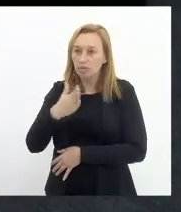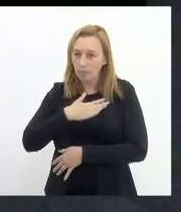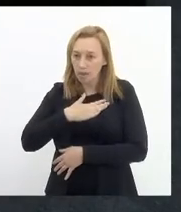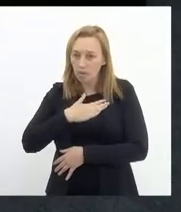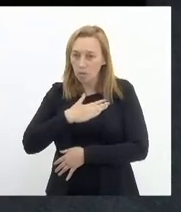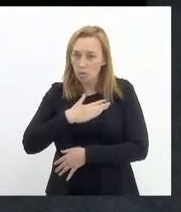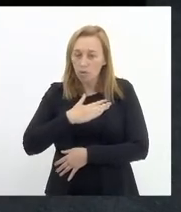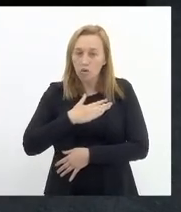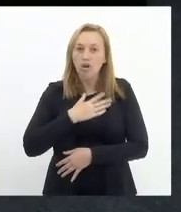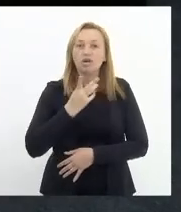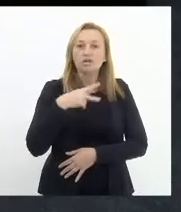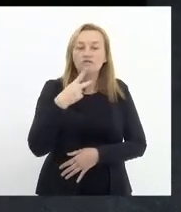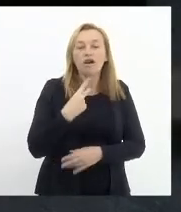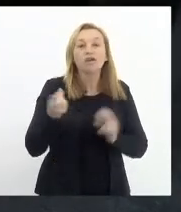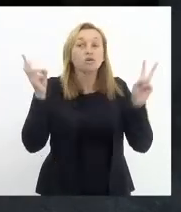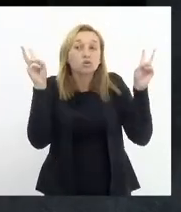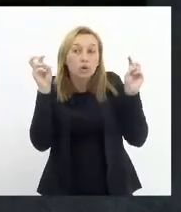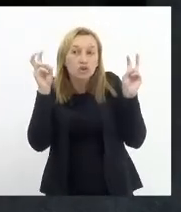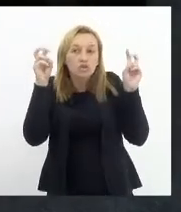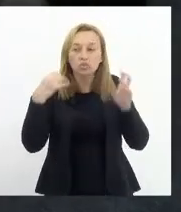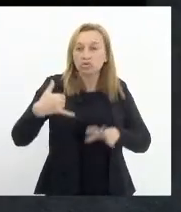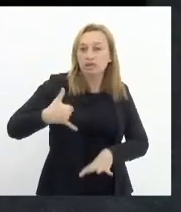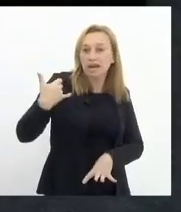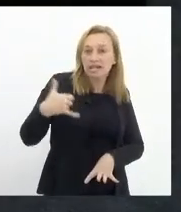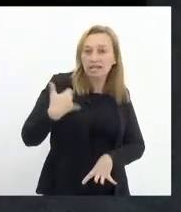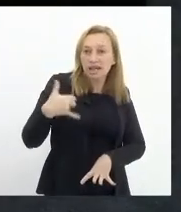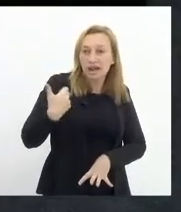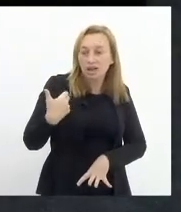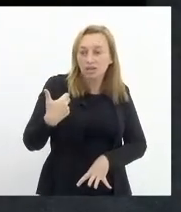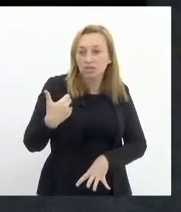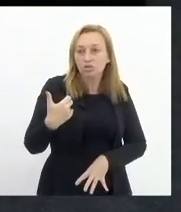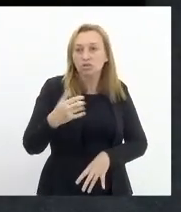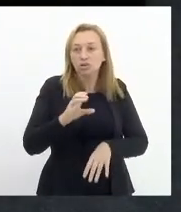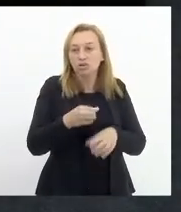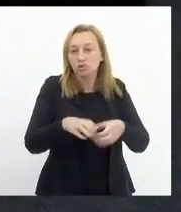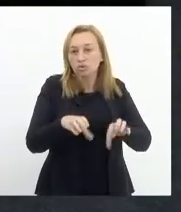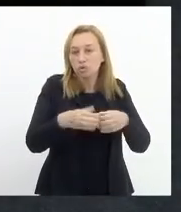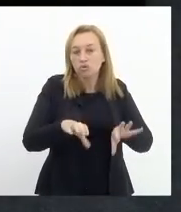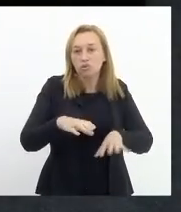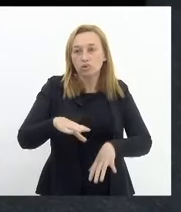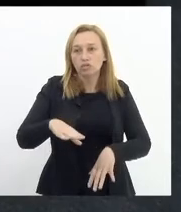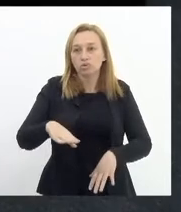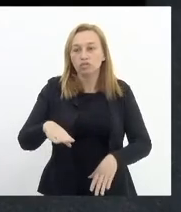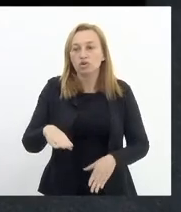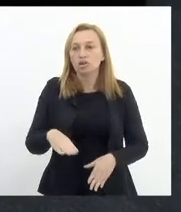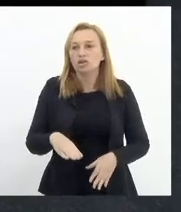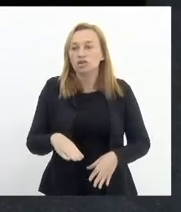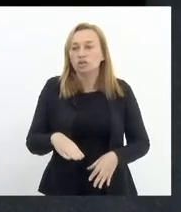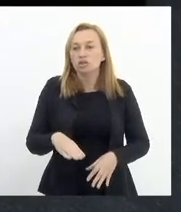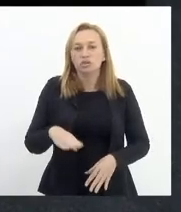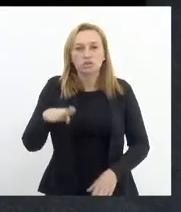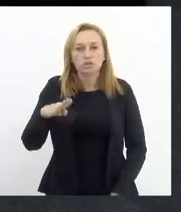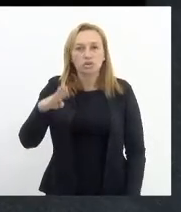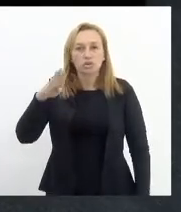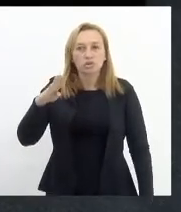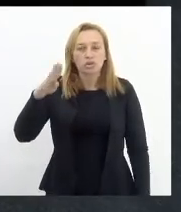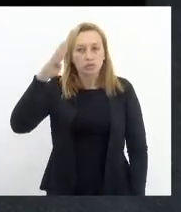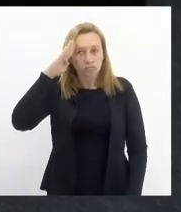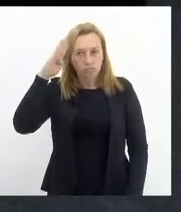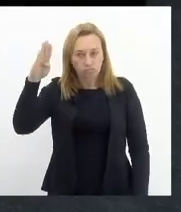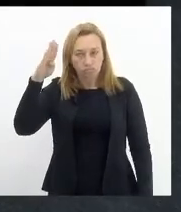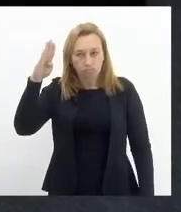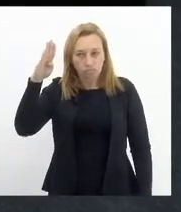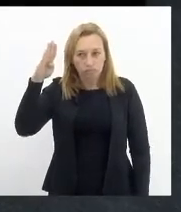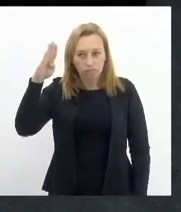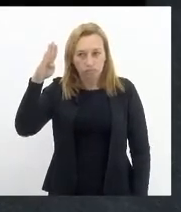que trata da questão da idade do concurso de soldado para a polícia militar, que é uma